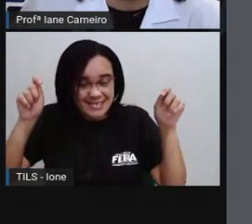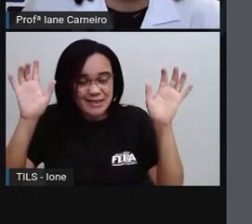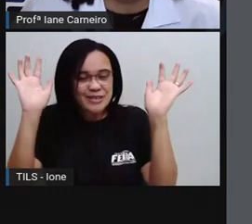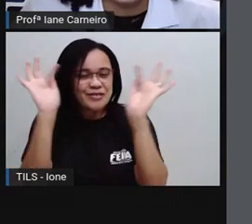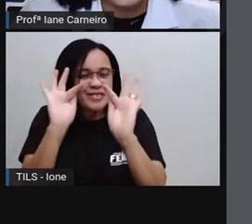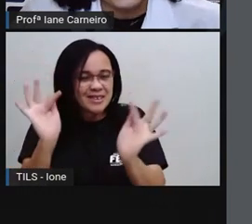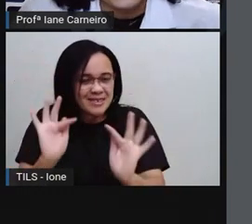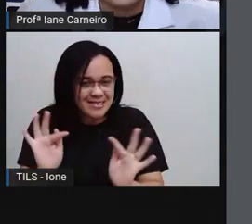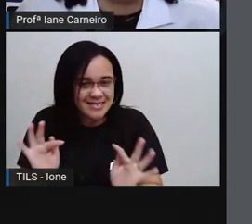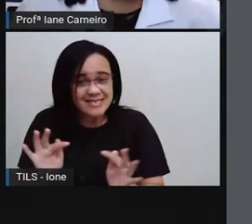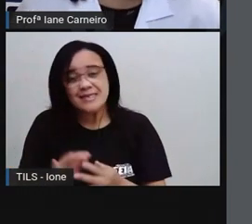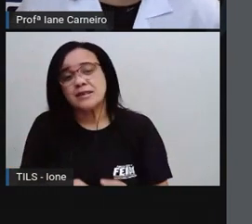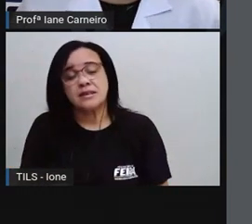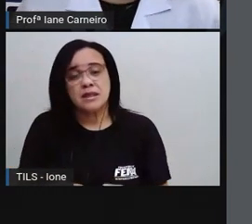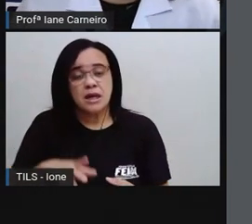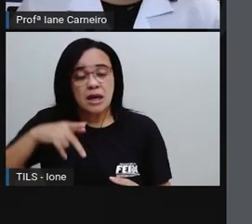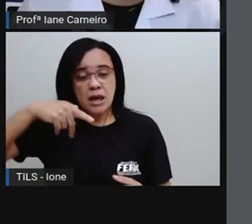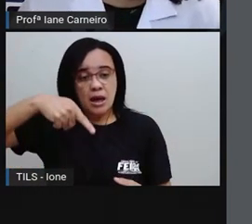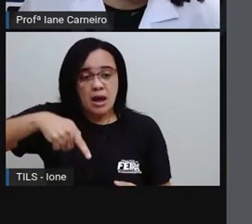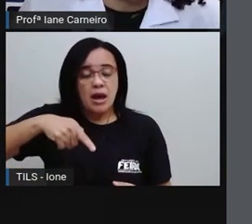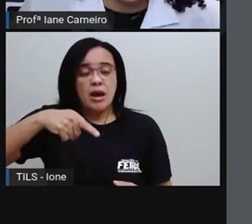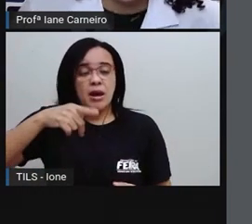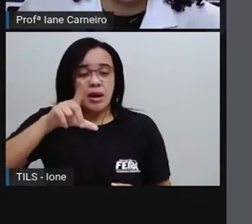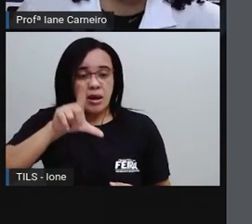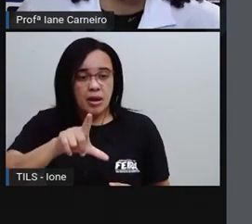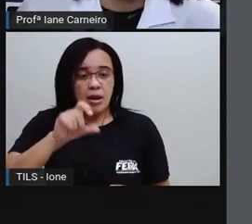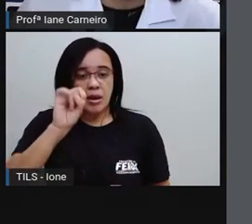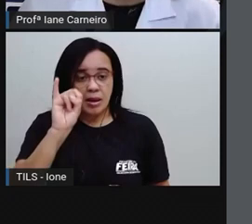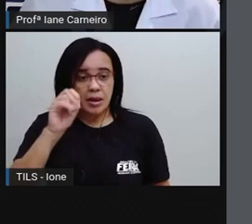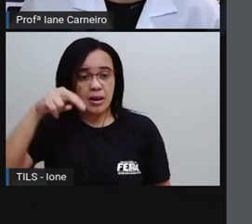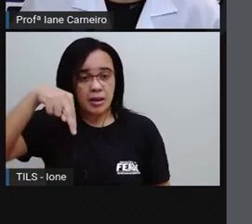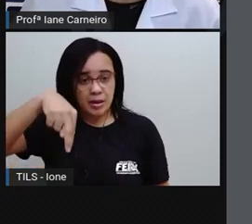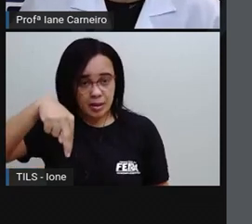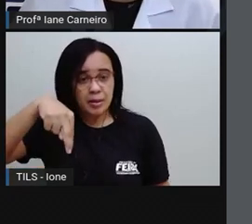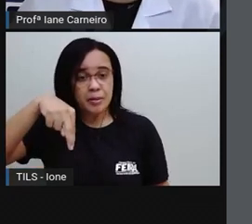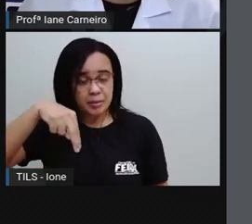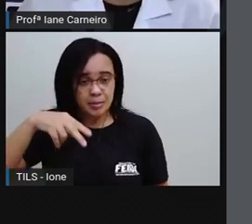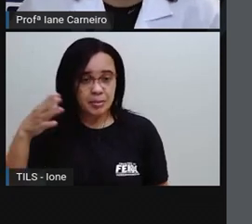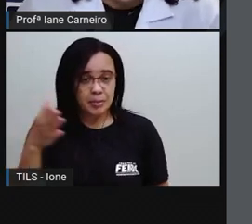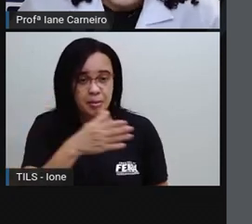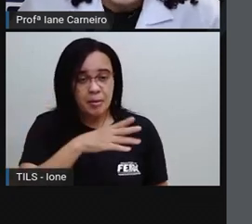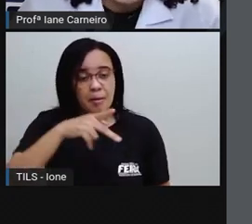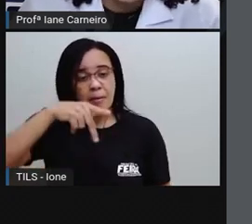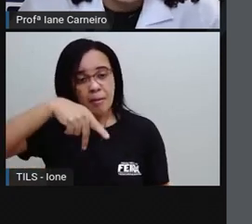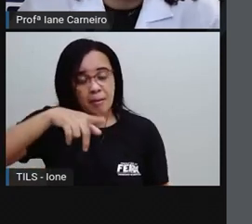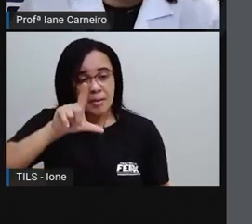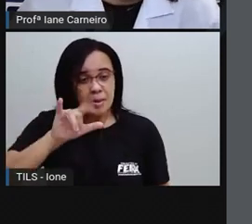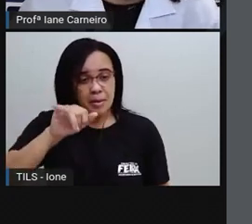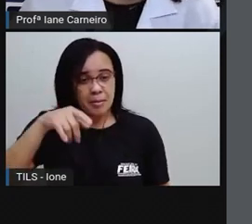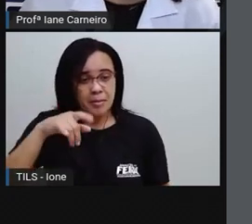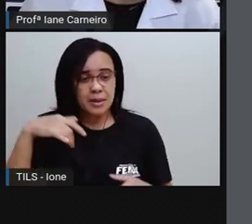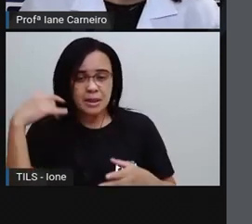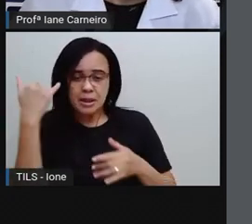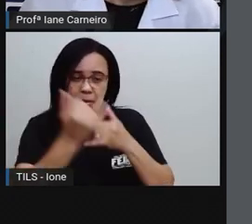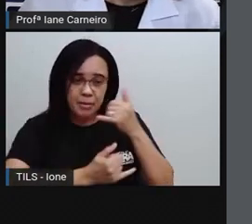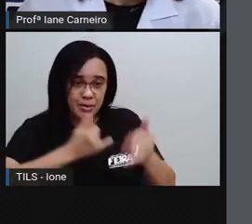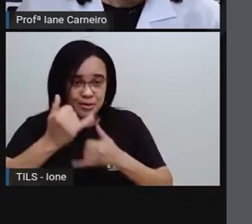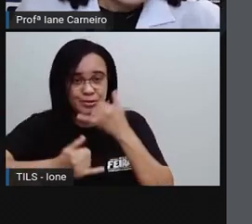Plim Plim brincou tanto que a rosa sentiu cócegas. Começou a rir sem parar.